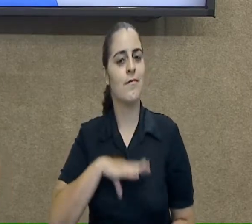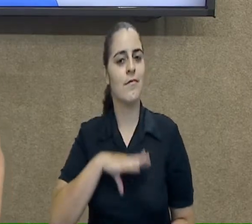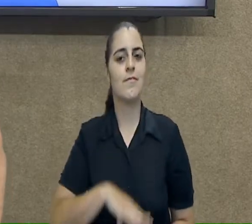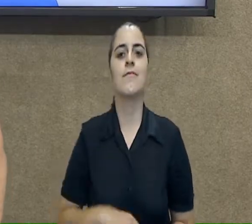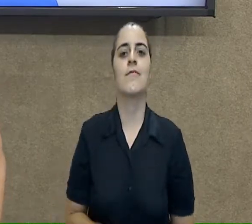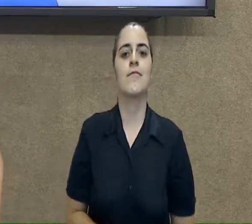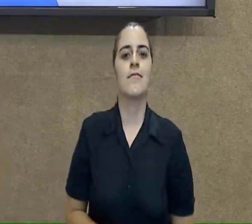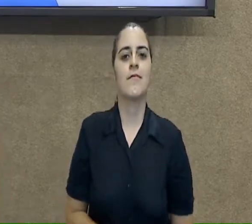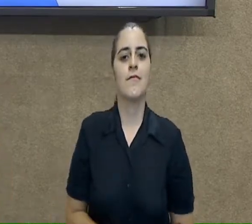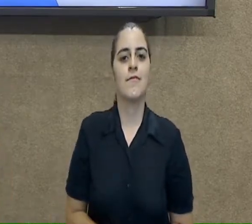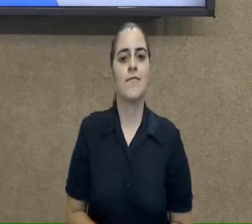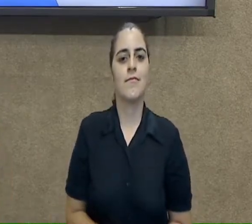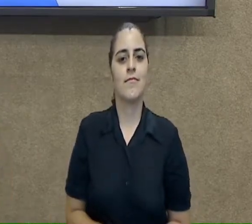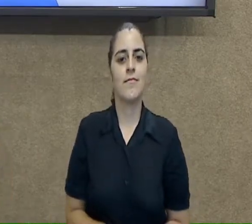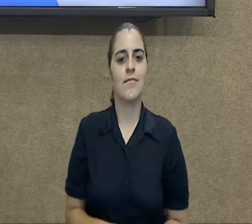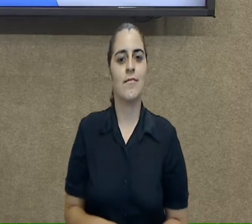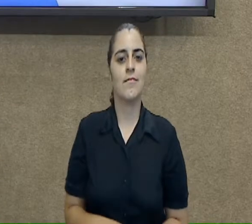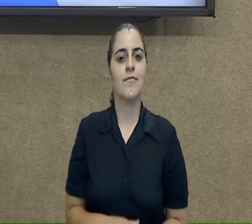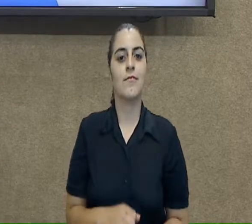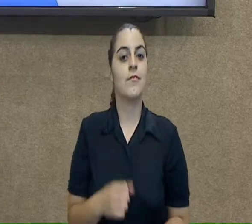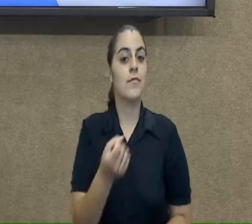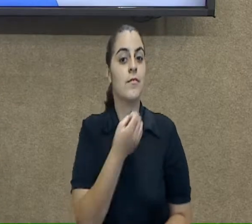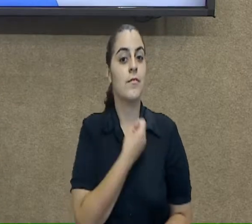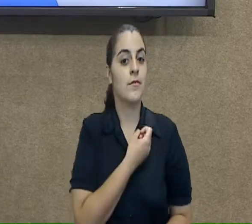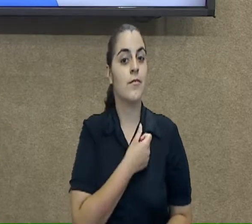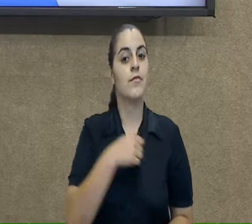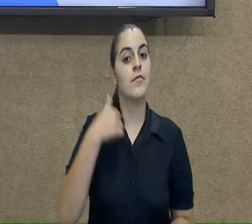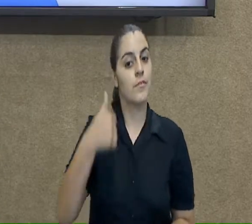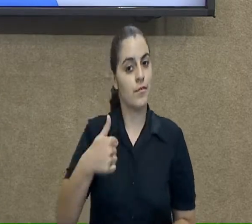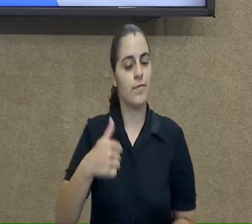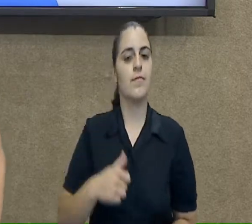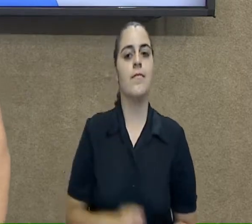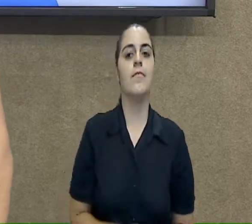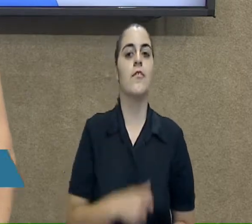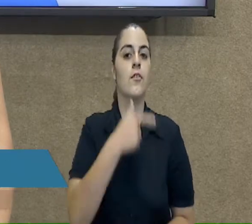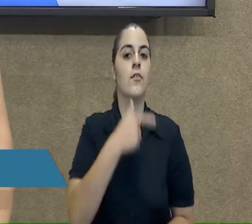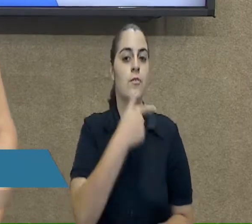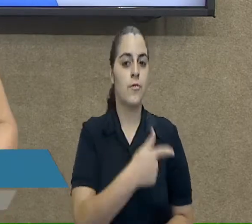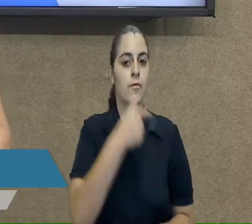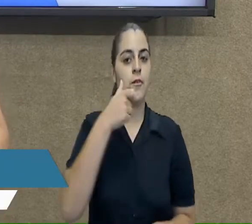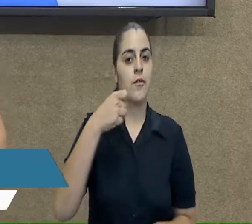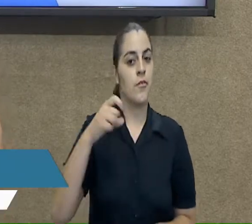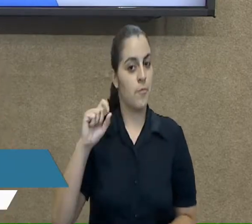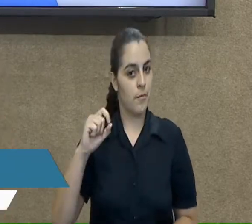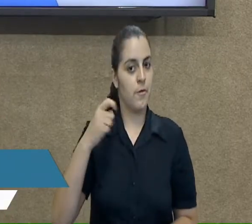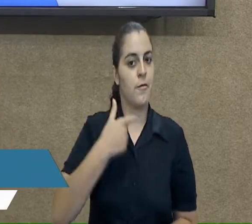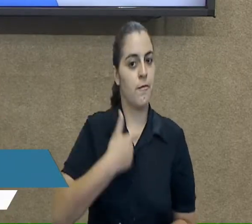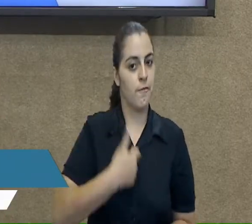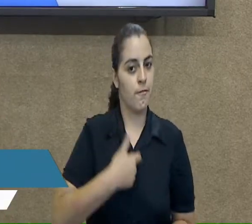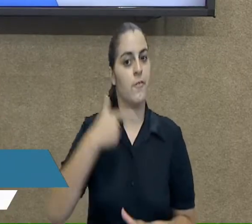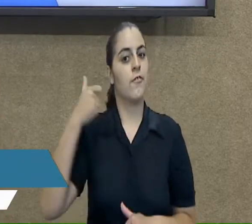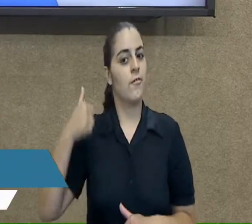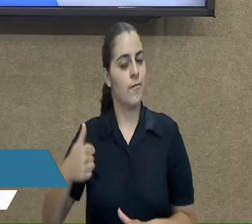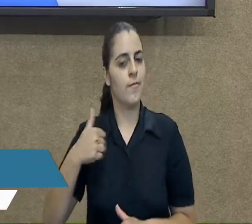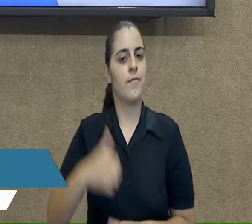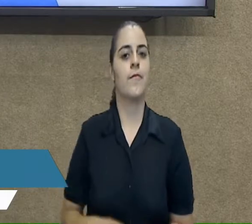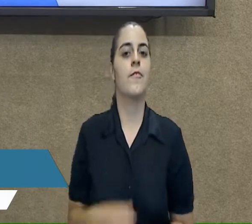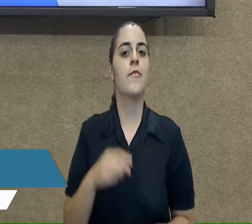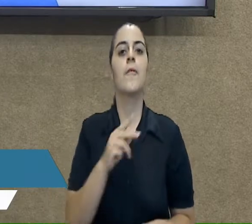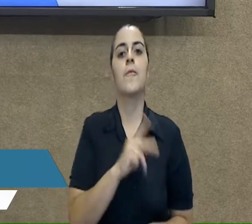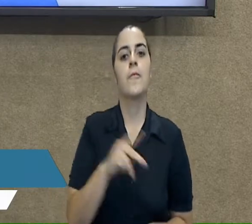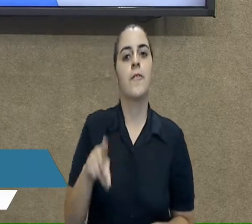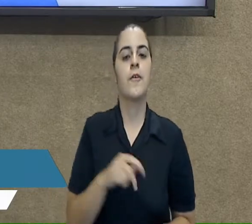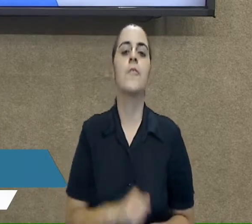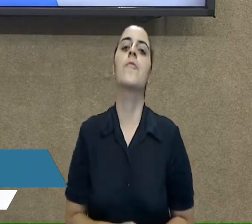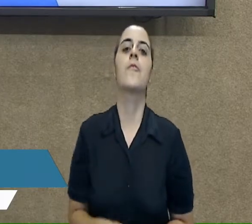portuguesa número 1 do ano de 2021. Eu sou a professora Albalide